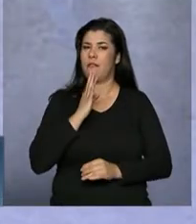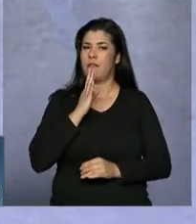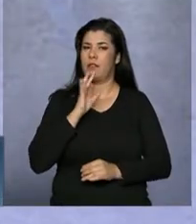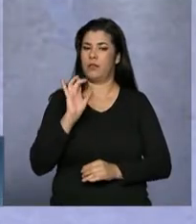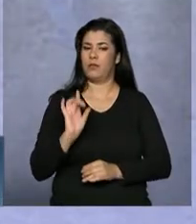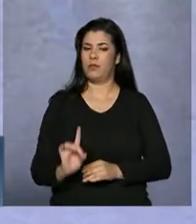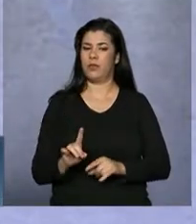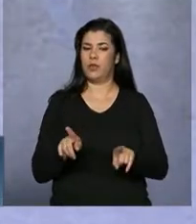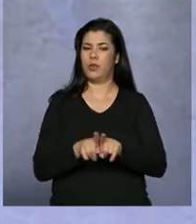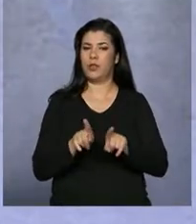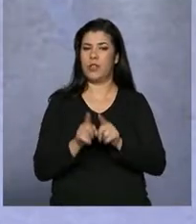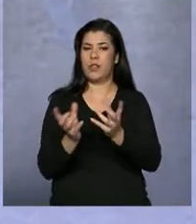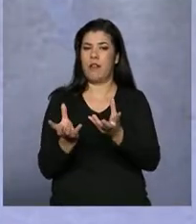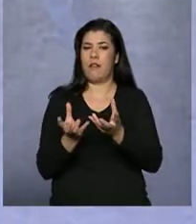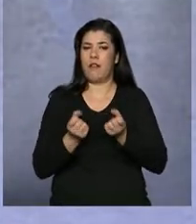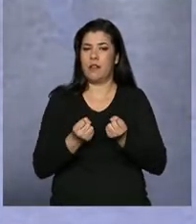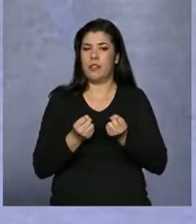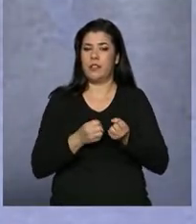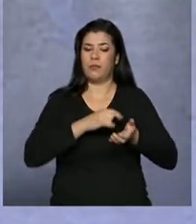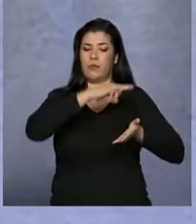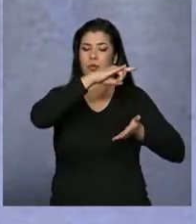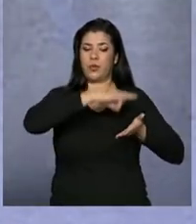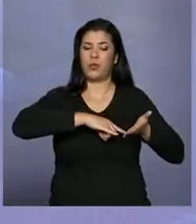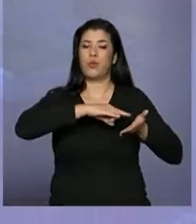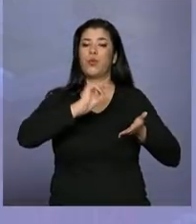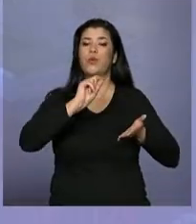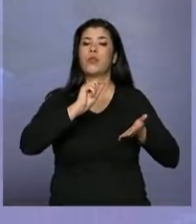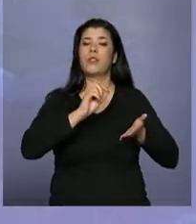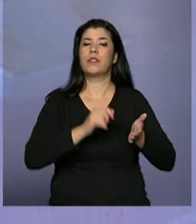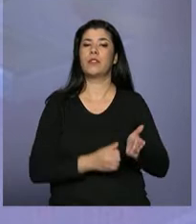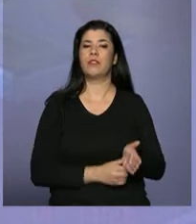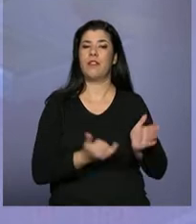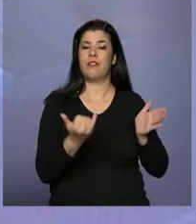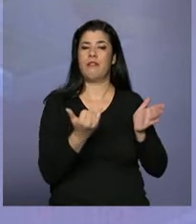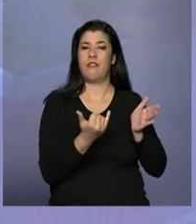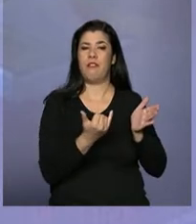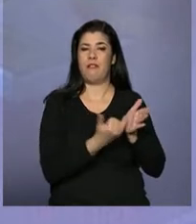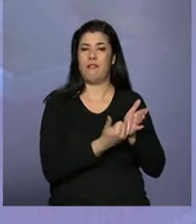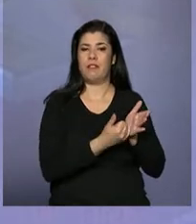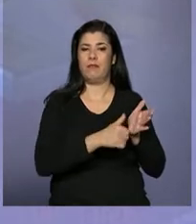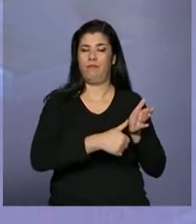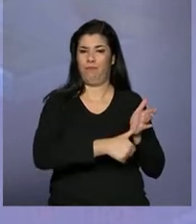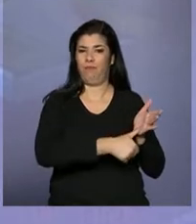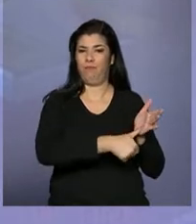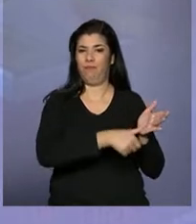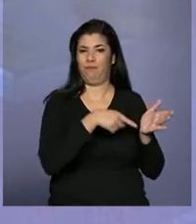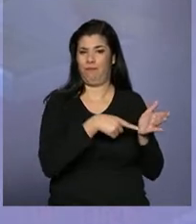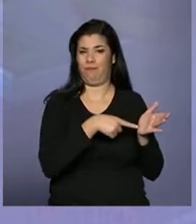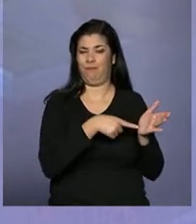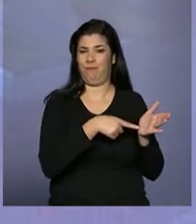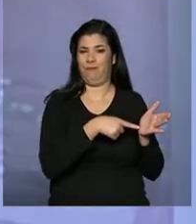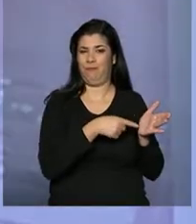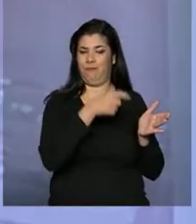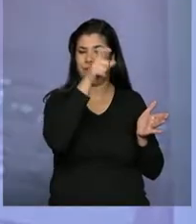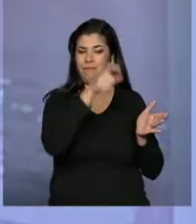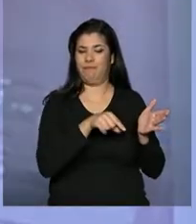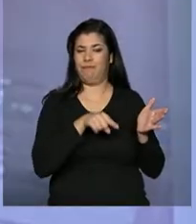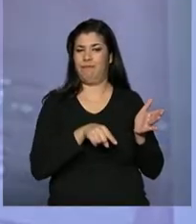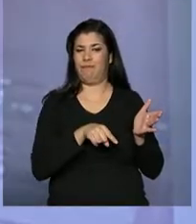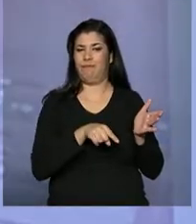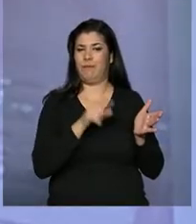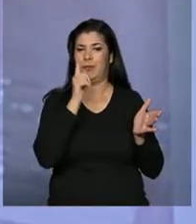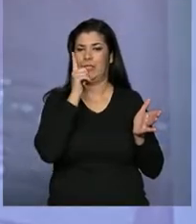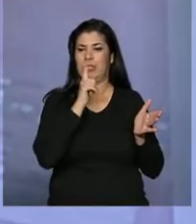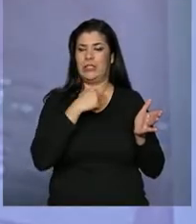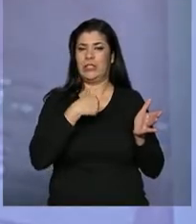recebem um documento, muitas vezes o primeiro documento de sua vida que os identifica e os situam